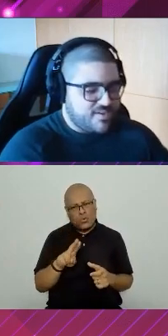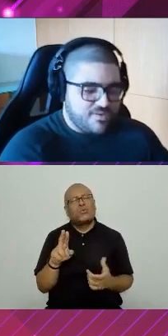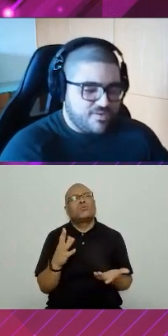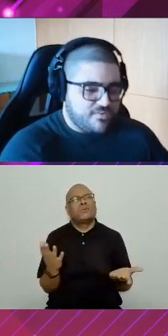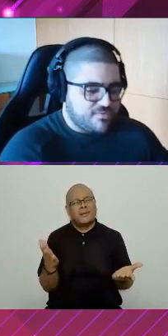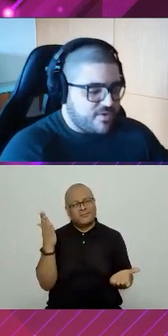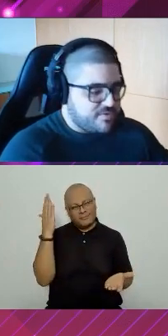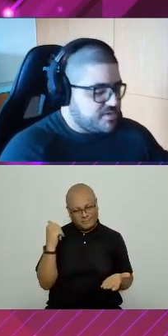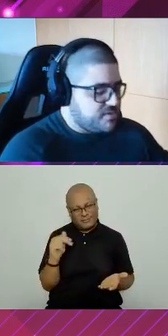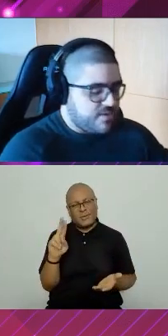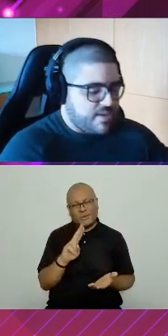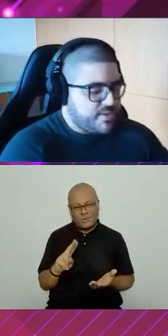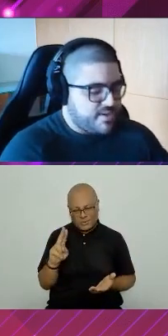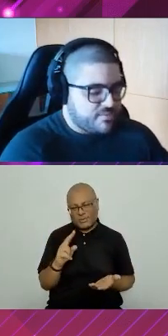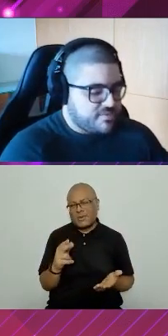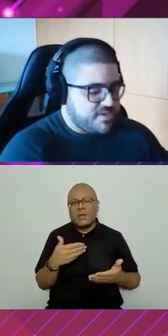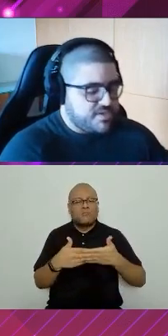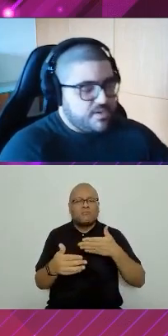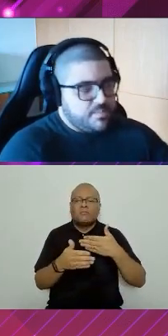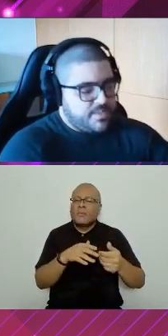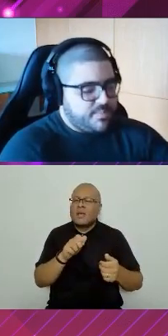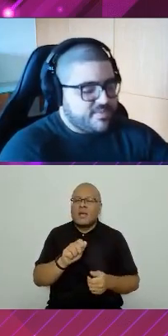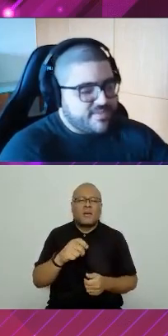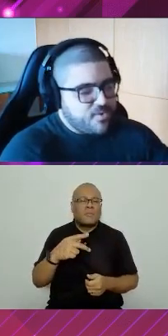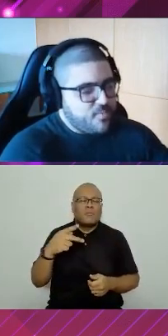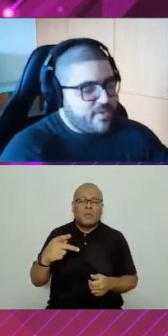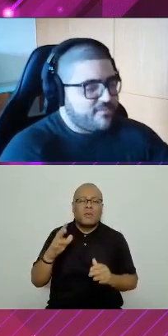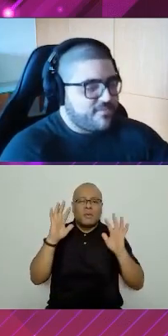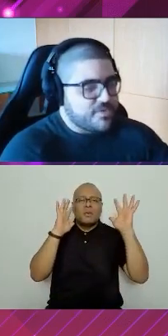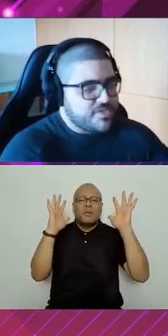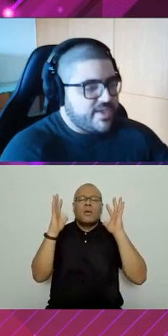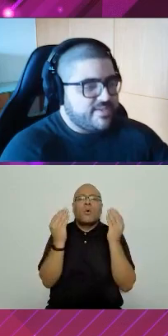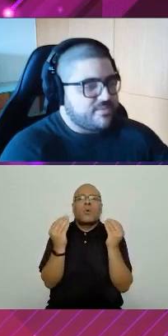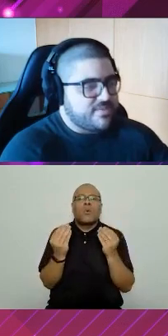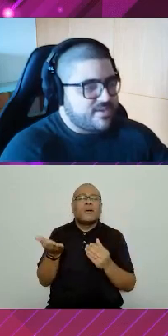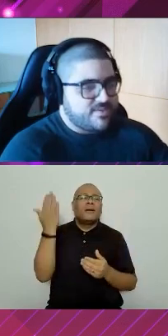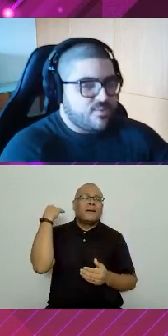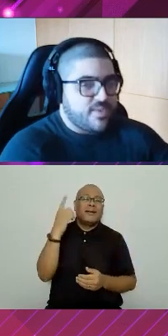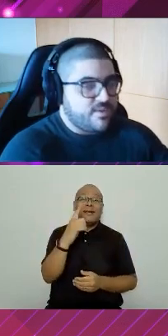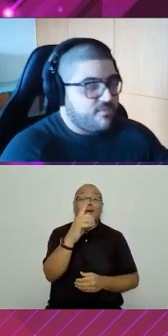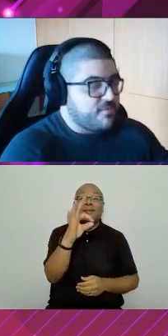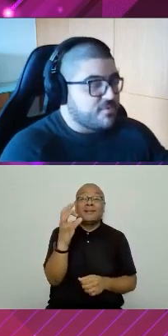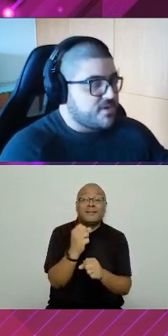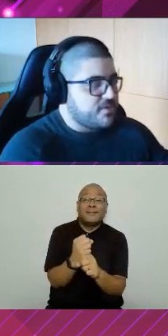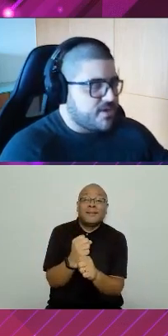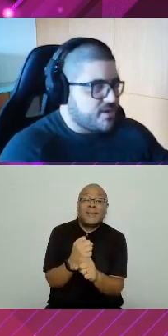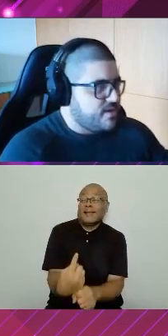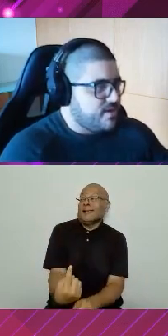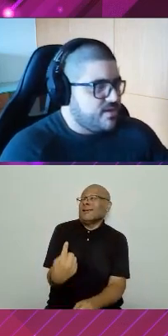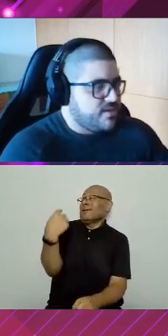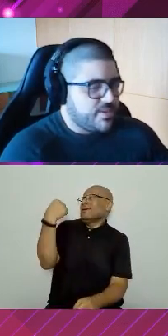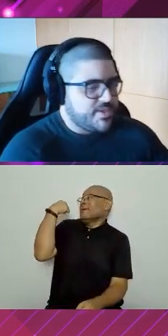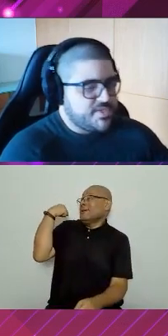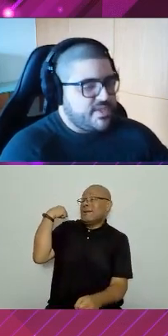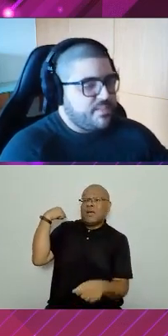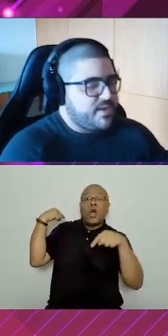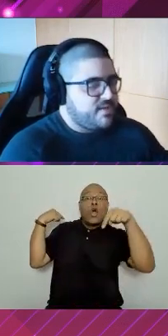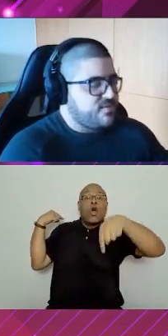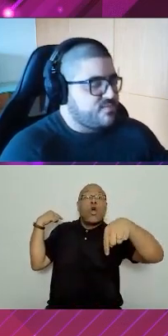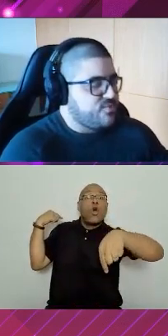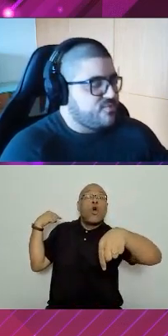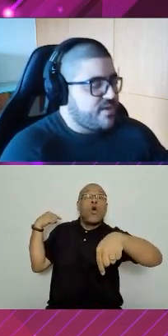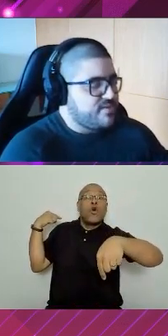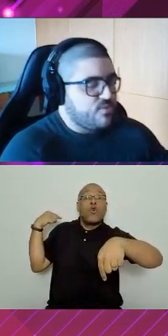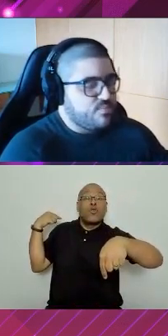todo mundo aqui é usuário de qualquer aplicação que seja, para para pensar em como era o front 10 anos atrás, e como é que está o front agora. Então, gente tem